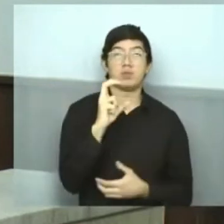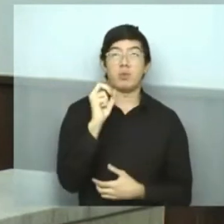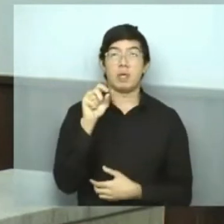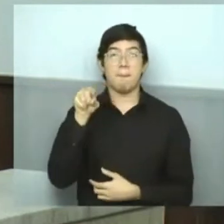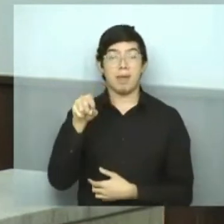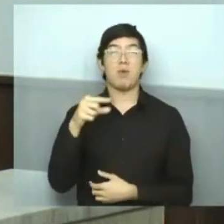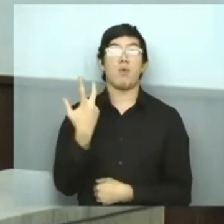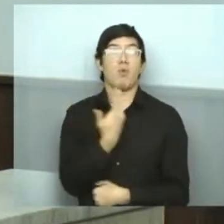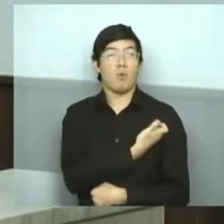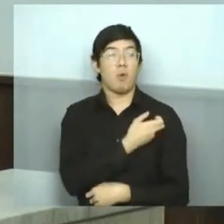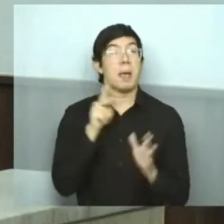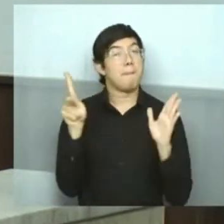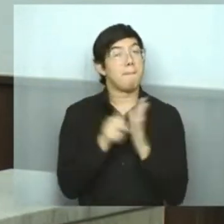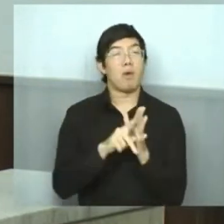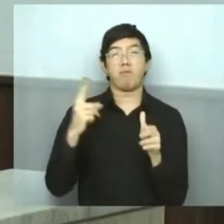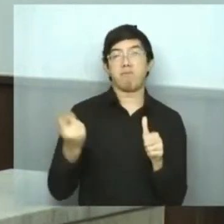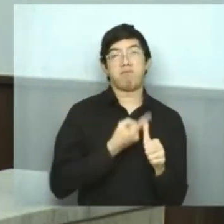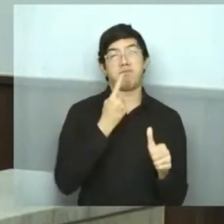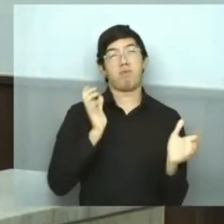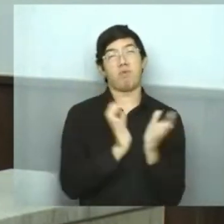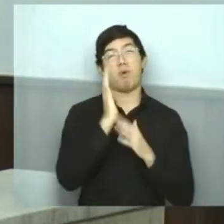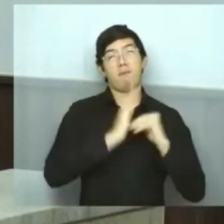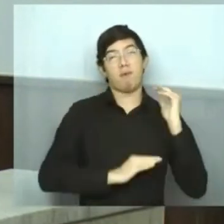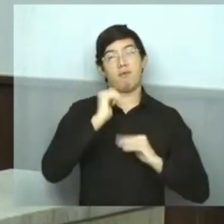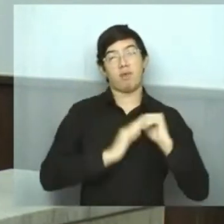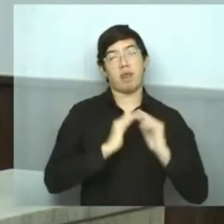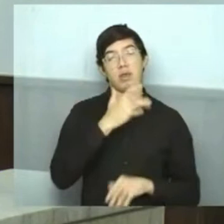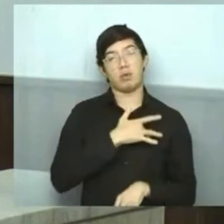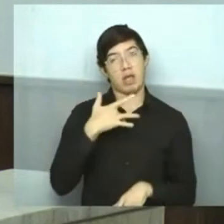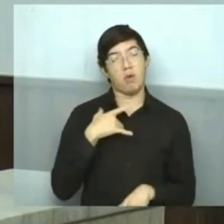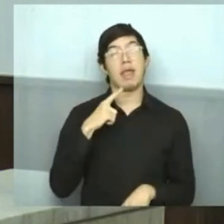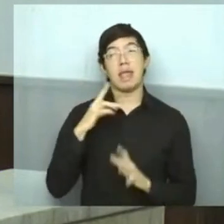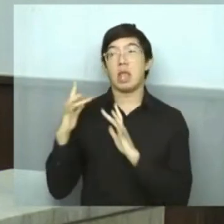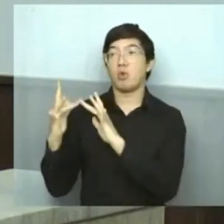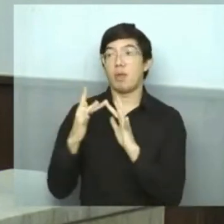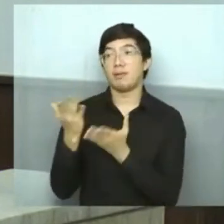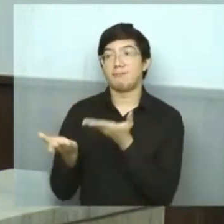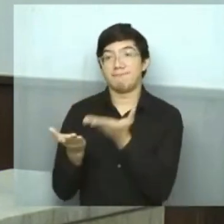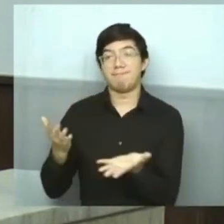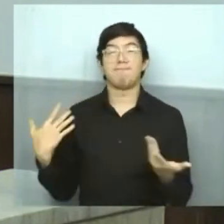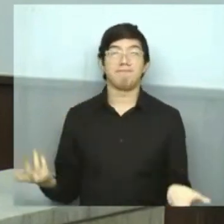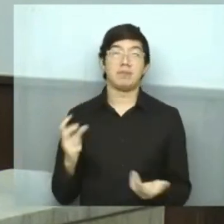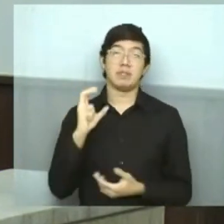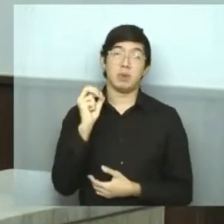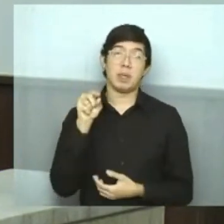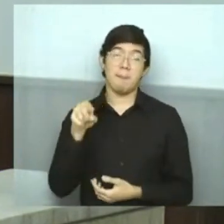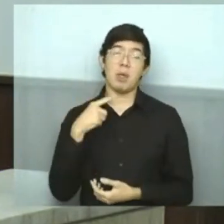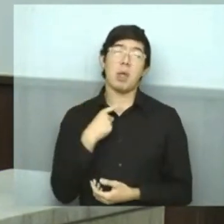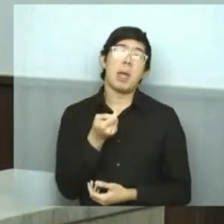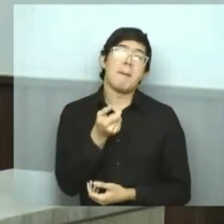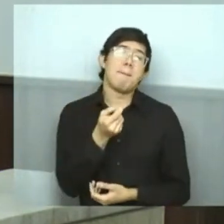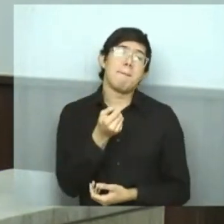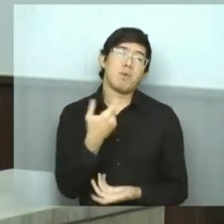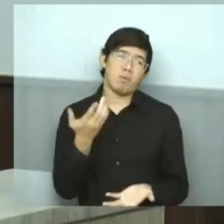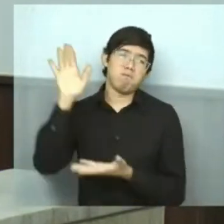profissionais da saúde que estão em contato direto com esses pacientes. No entanto, é uma quantidade de doses ainda muito pequena para a quantidade de